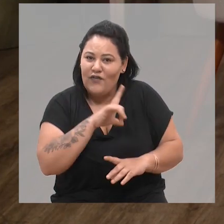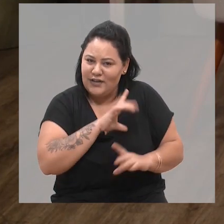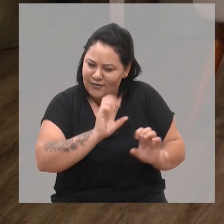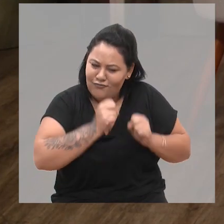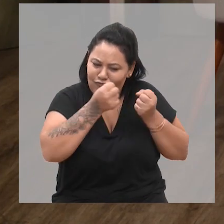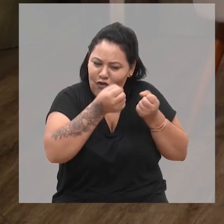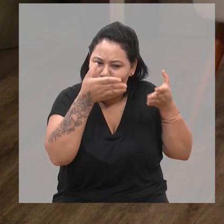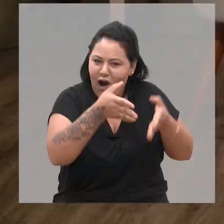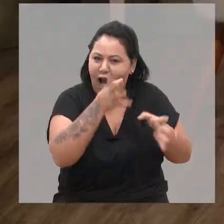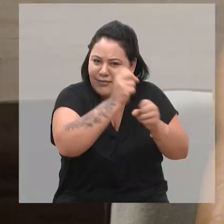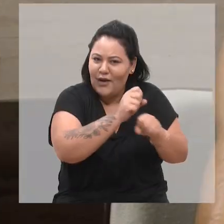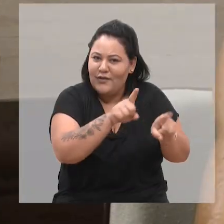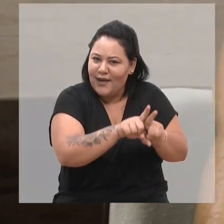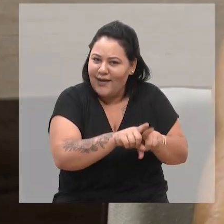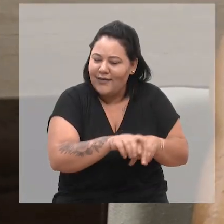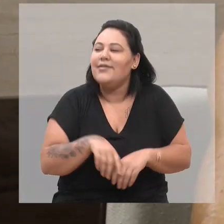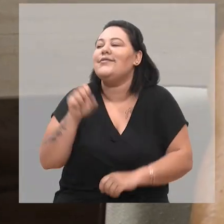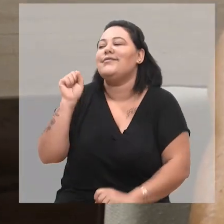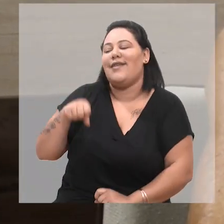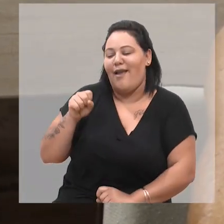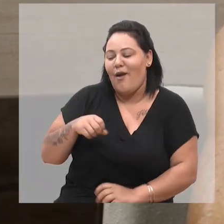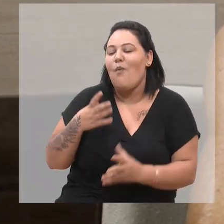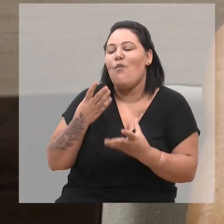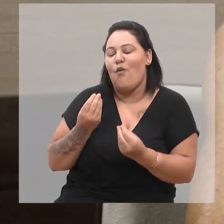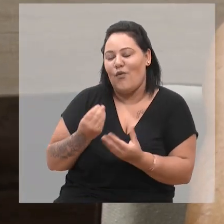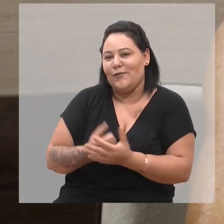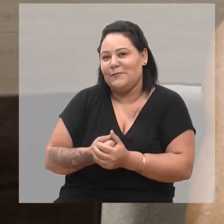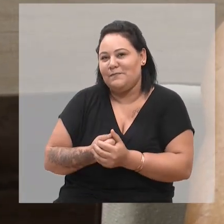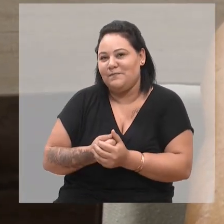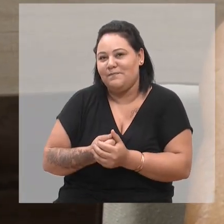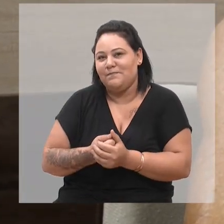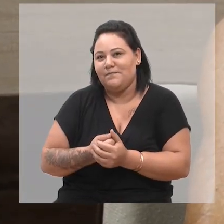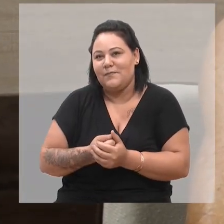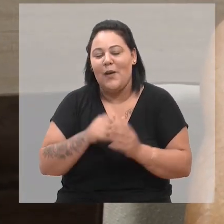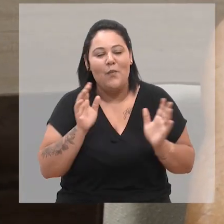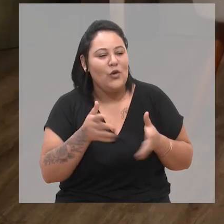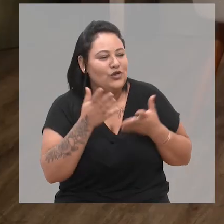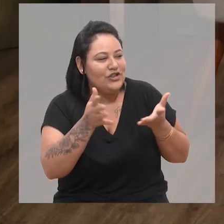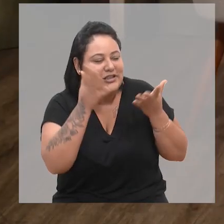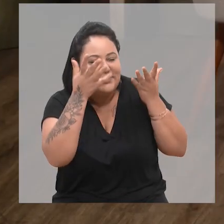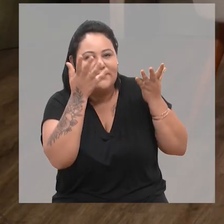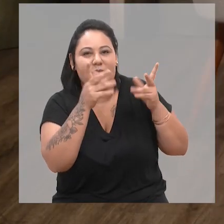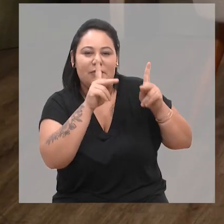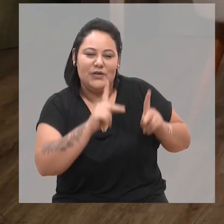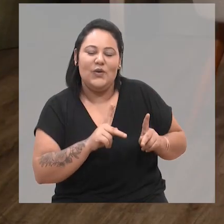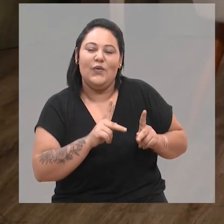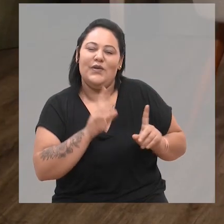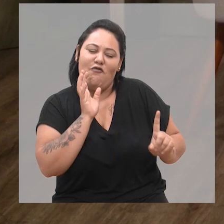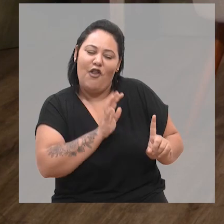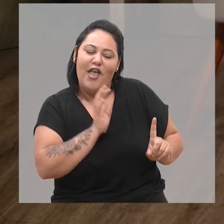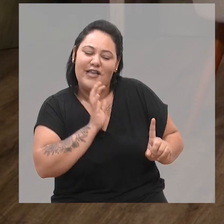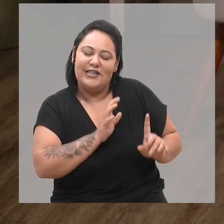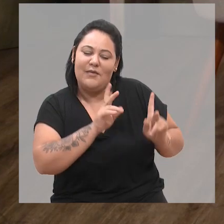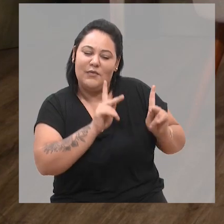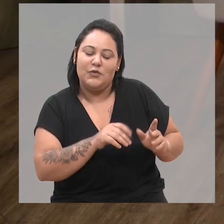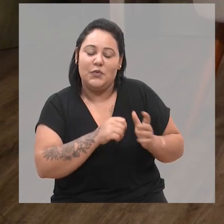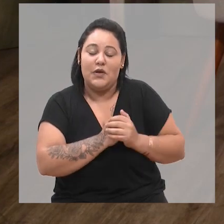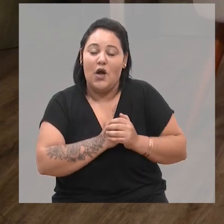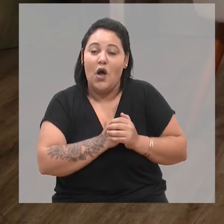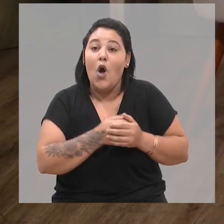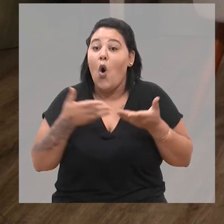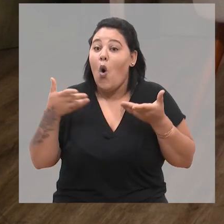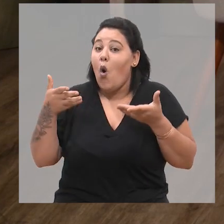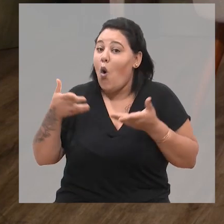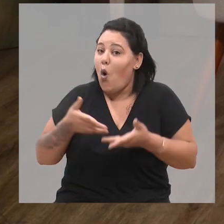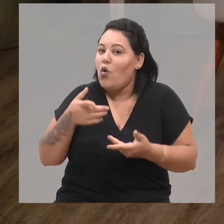assunto? Sim, muito. Ele motiva? Teria como citar nomes? Sim. Eu hoje vejo as